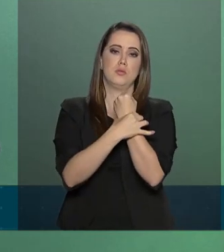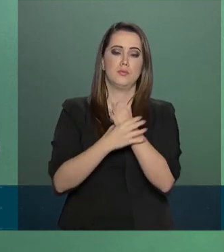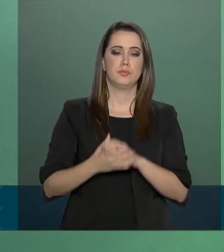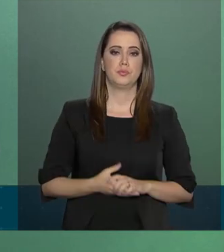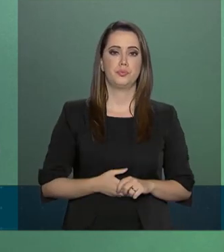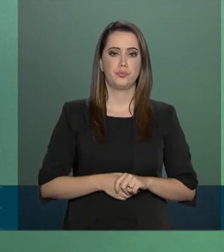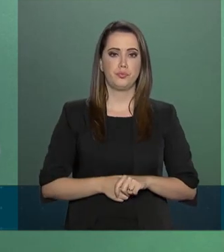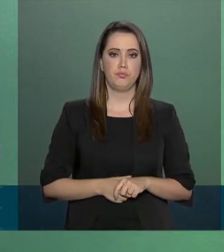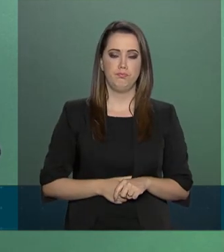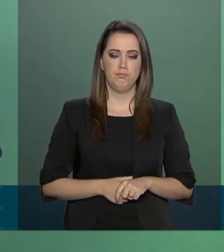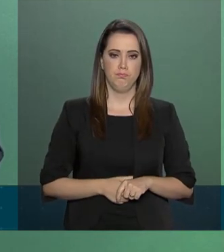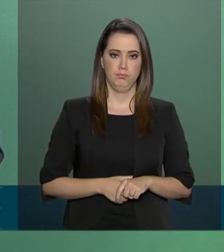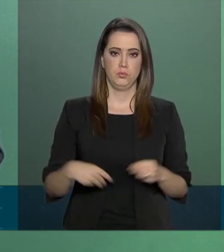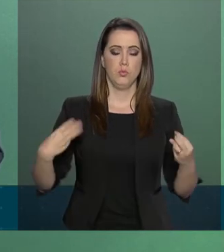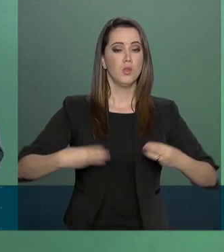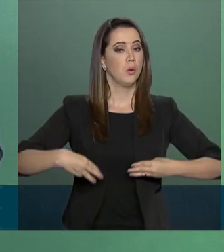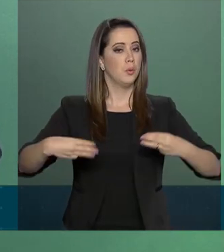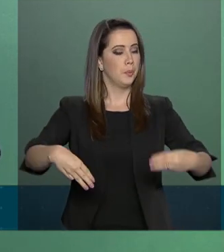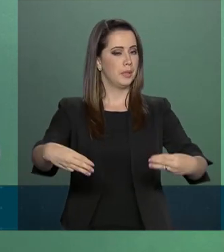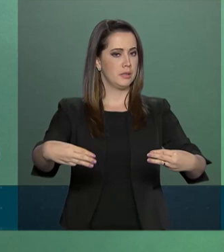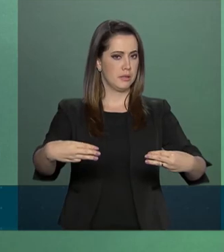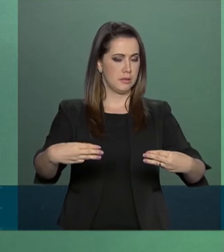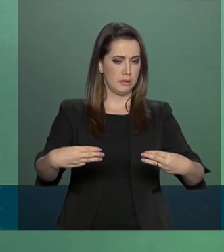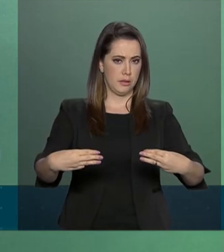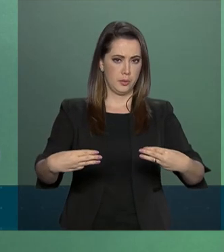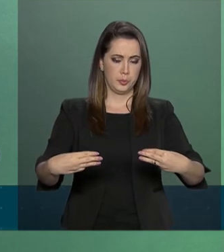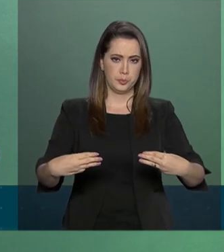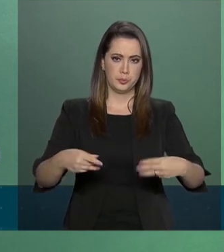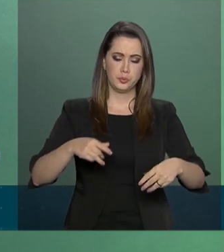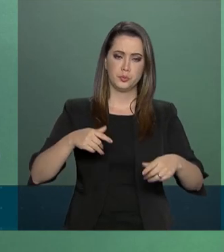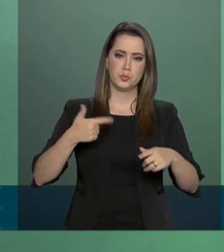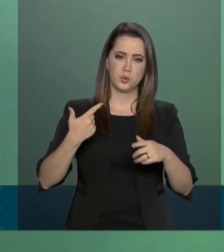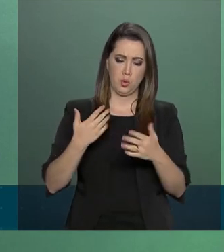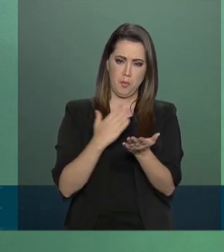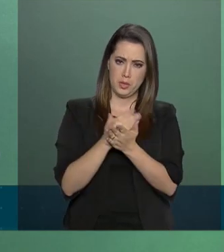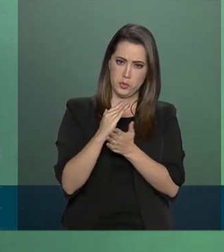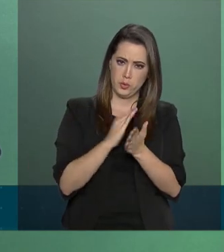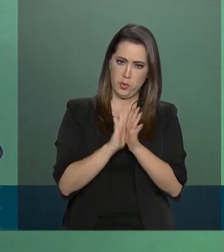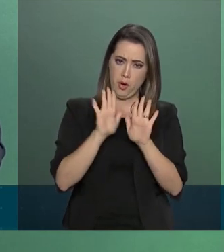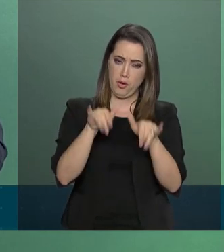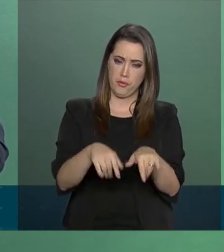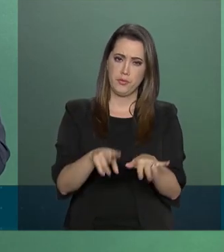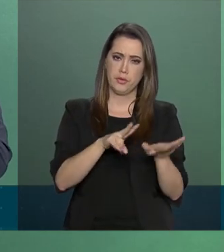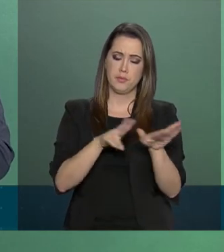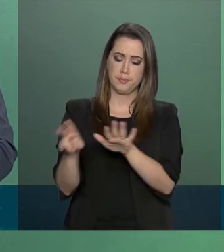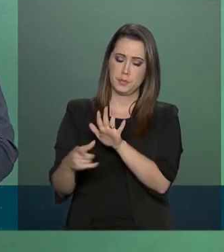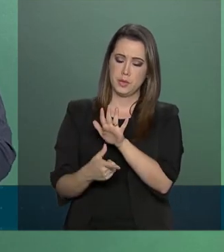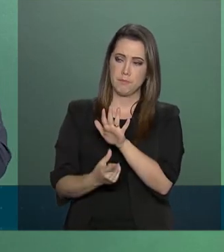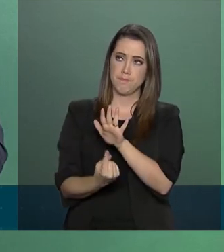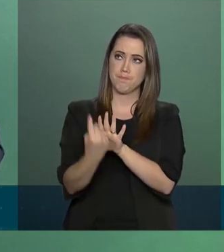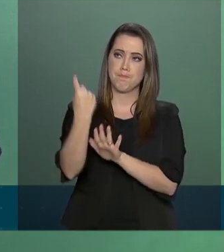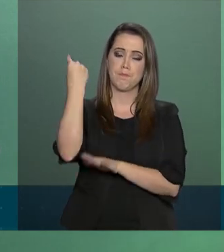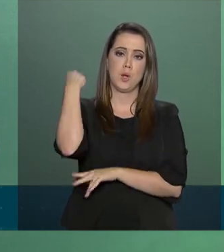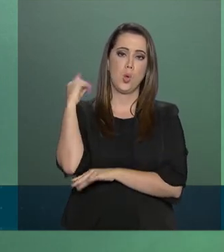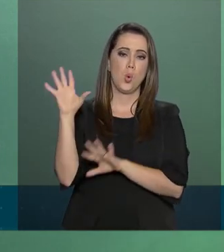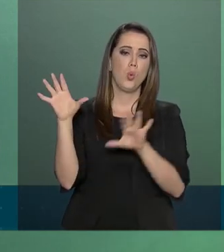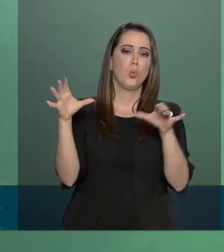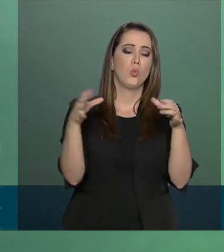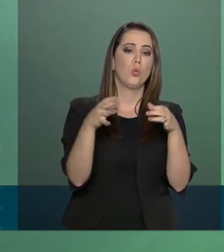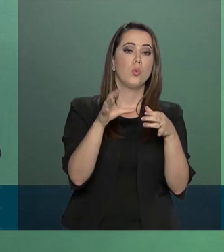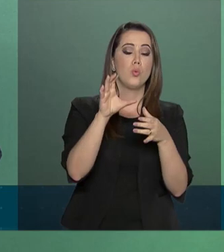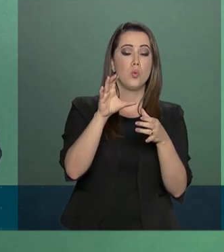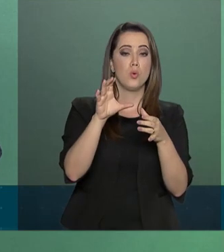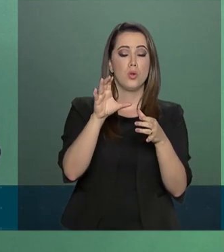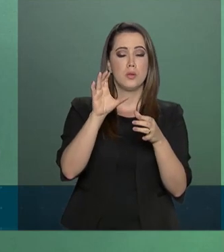O Ministério ativou, no final da semana passada, o Centro Integrado de Inteligência